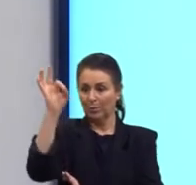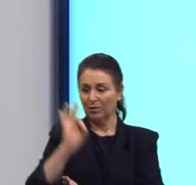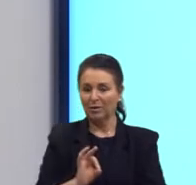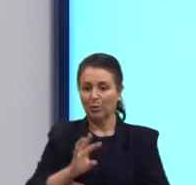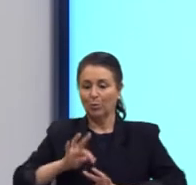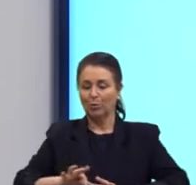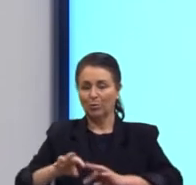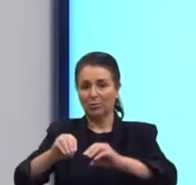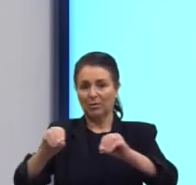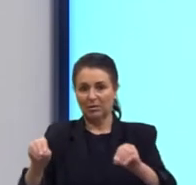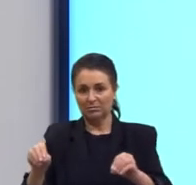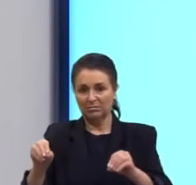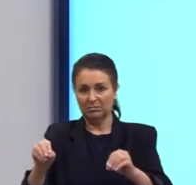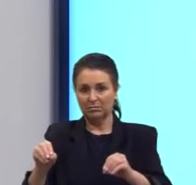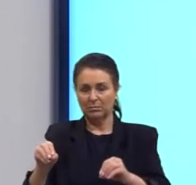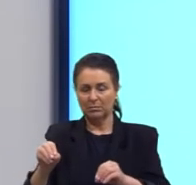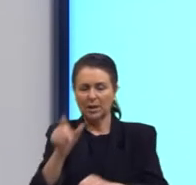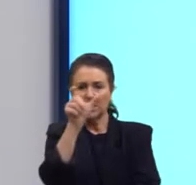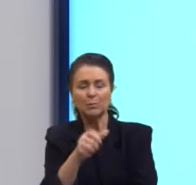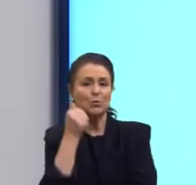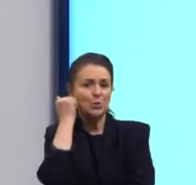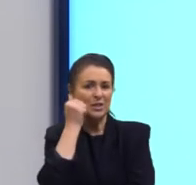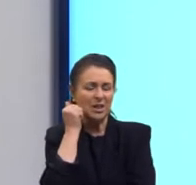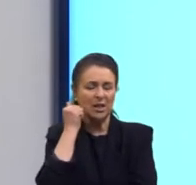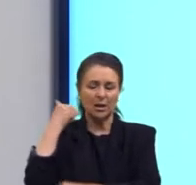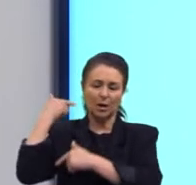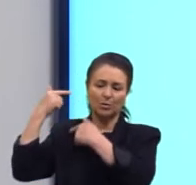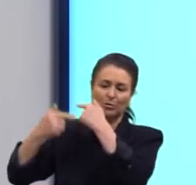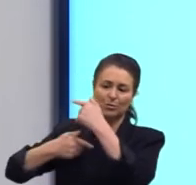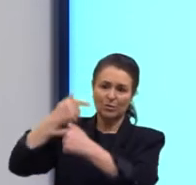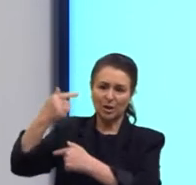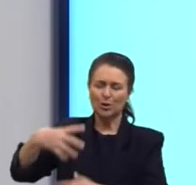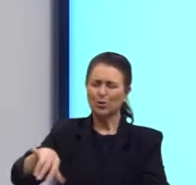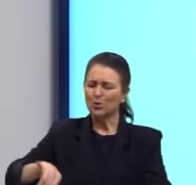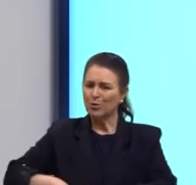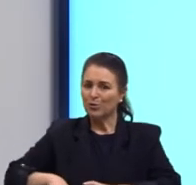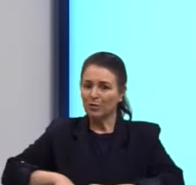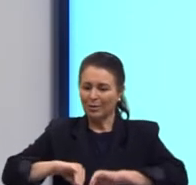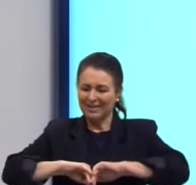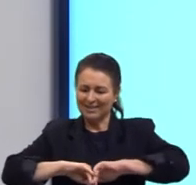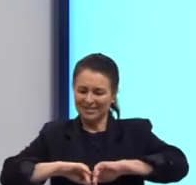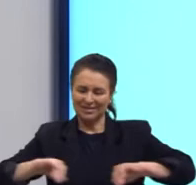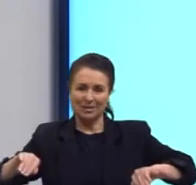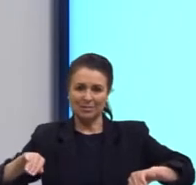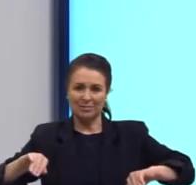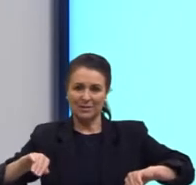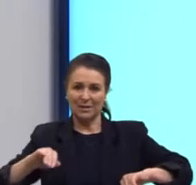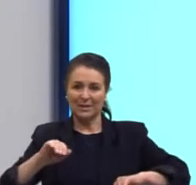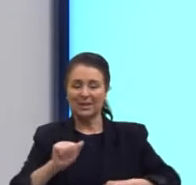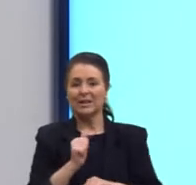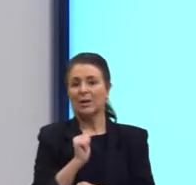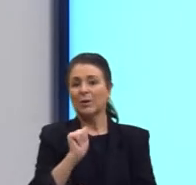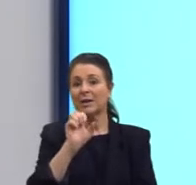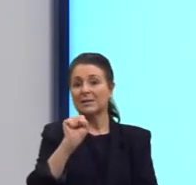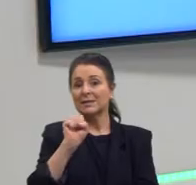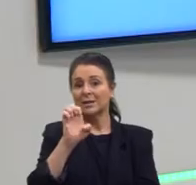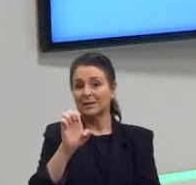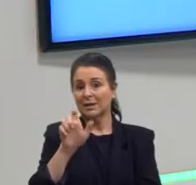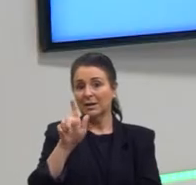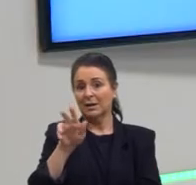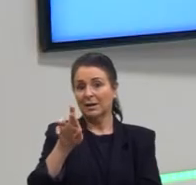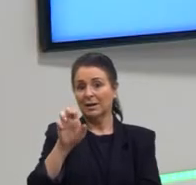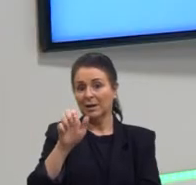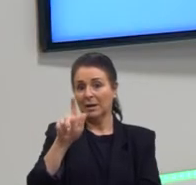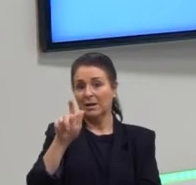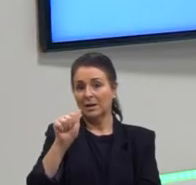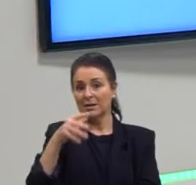negras e seus descendentes viviam uma segregação racial muito grande. A gente aqui tem uma placa que diz que